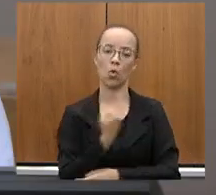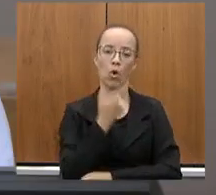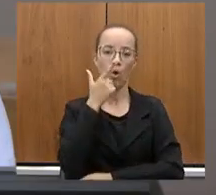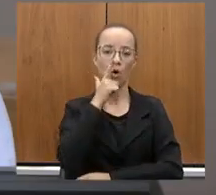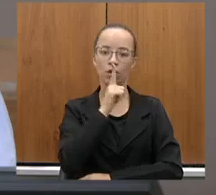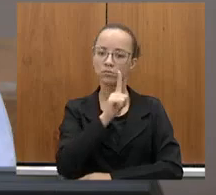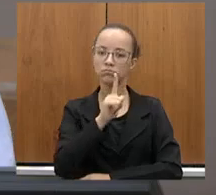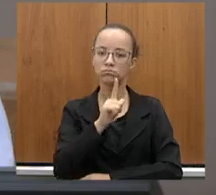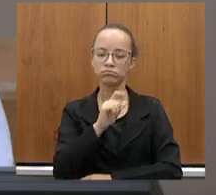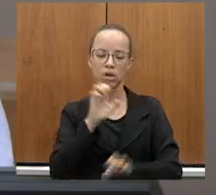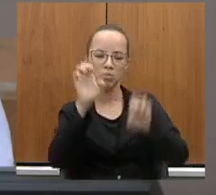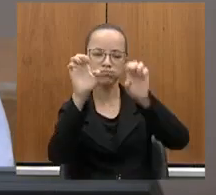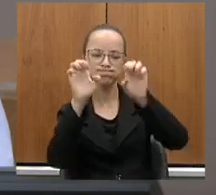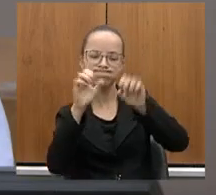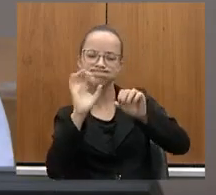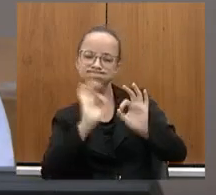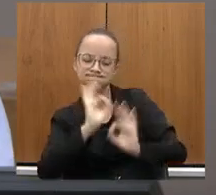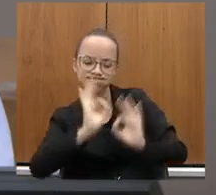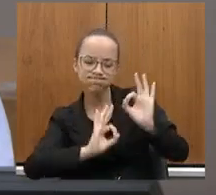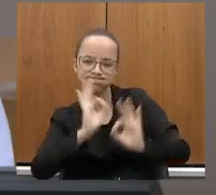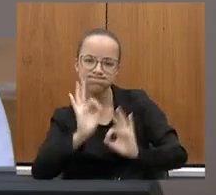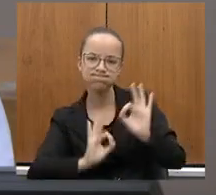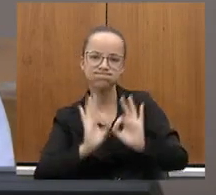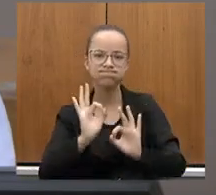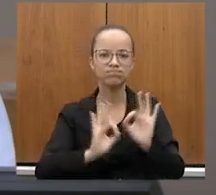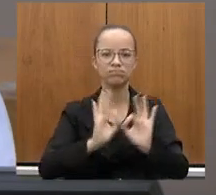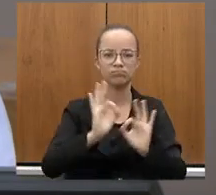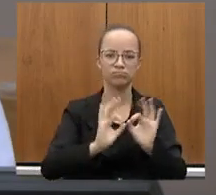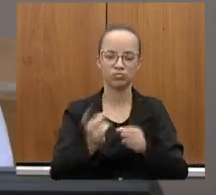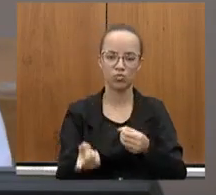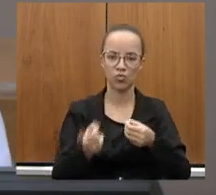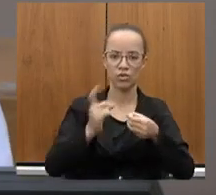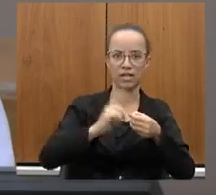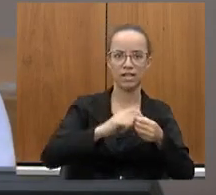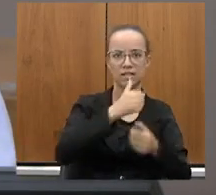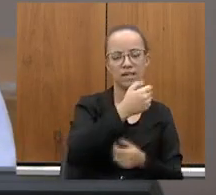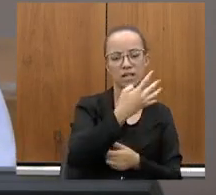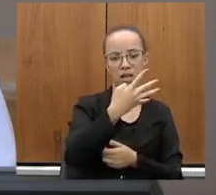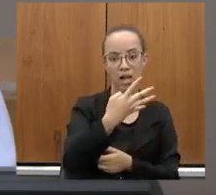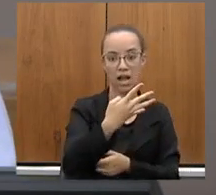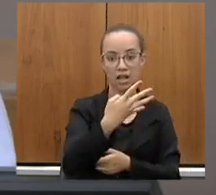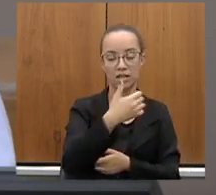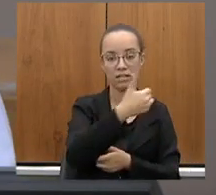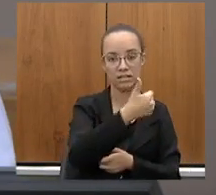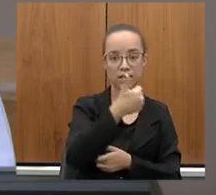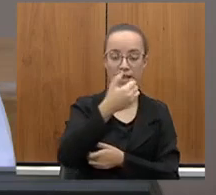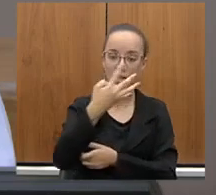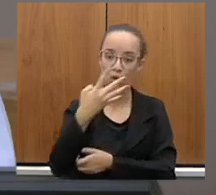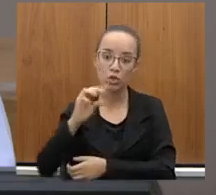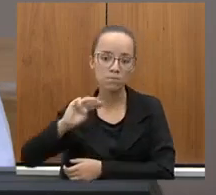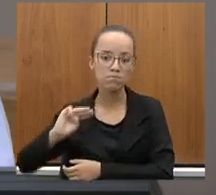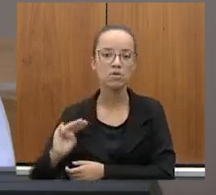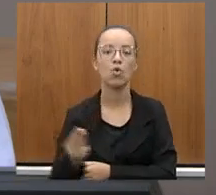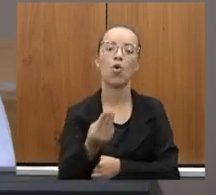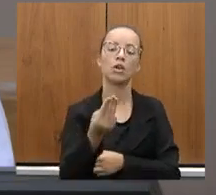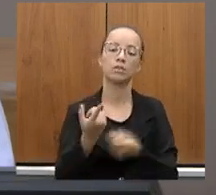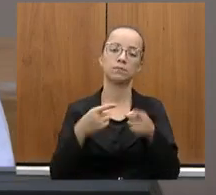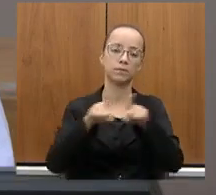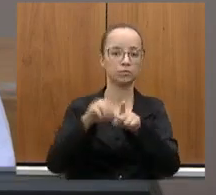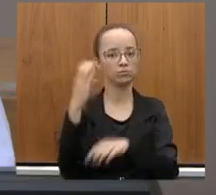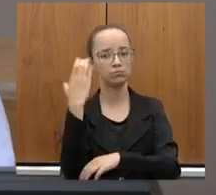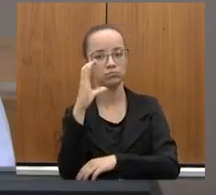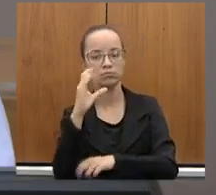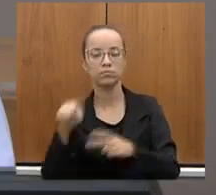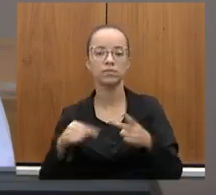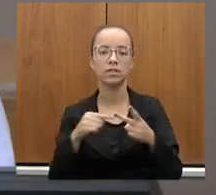reestruturar isso, 114 milhões do convênio junto à Prefeitura de Contagem, 85